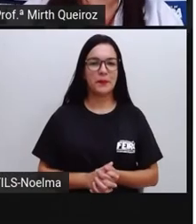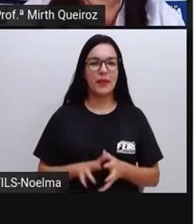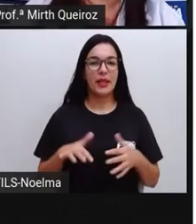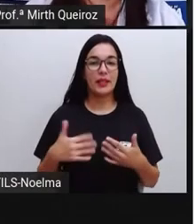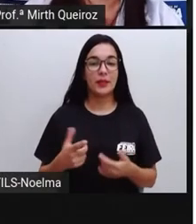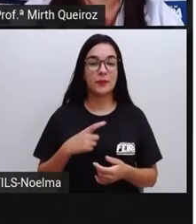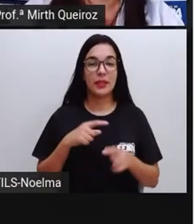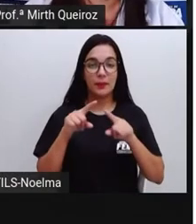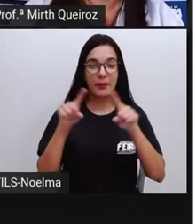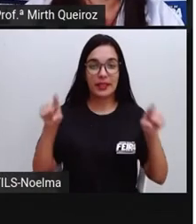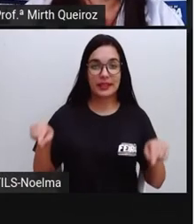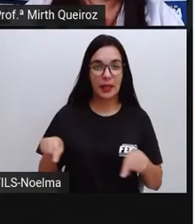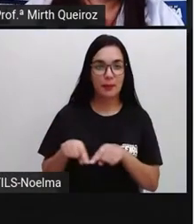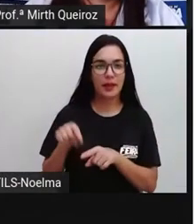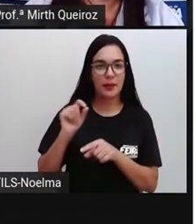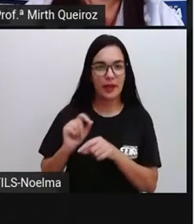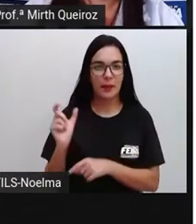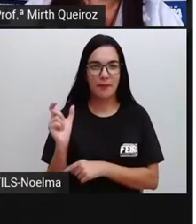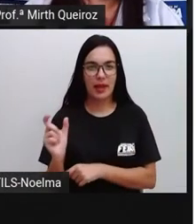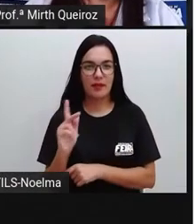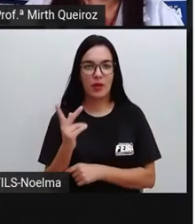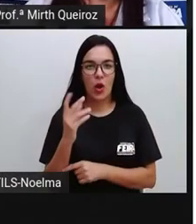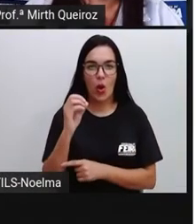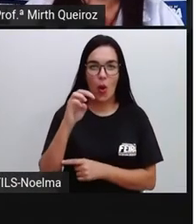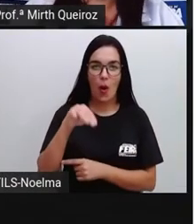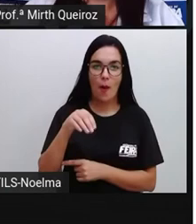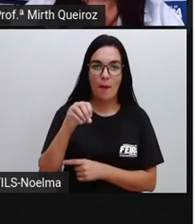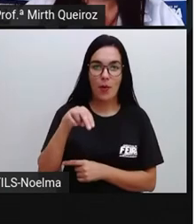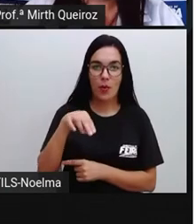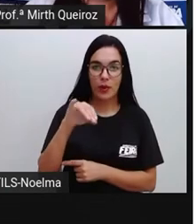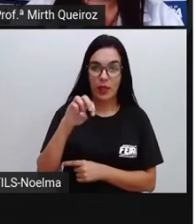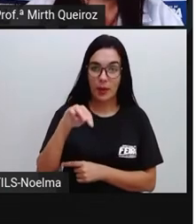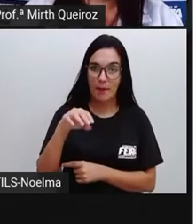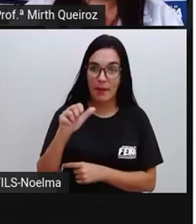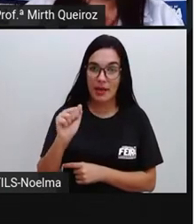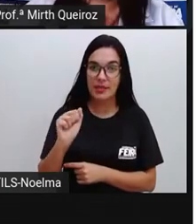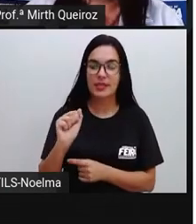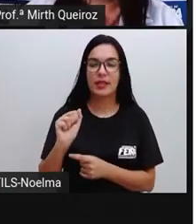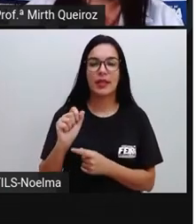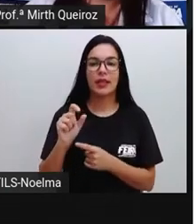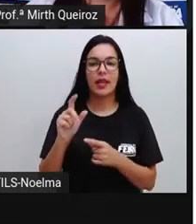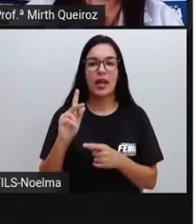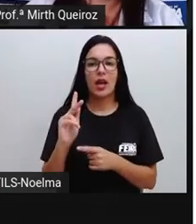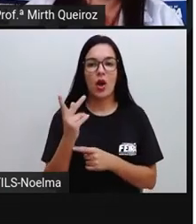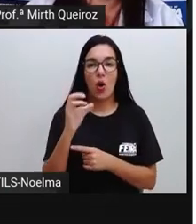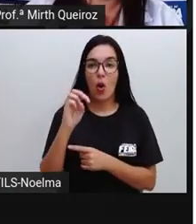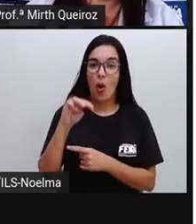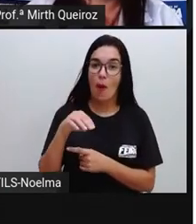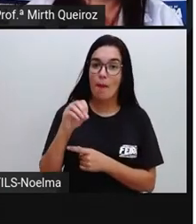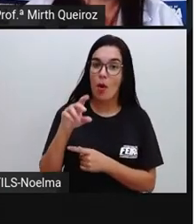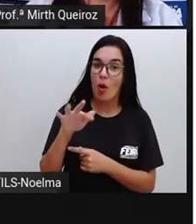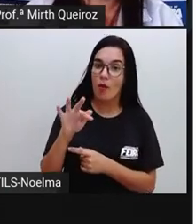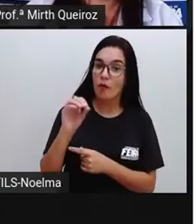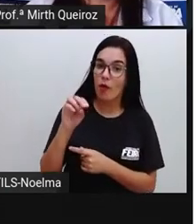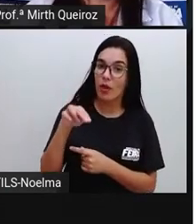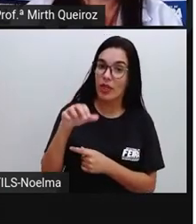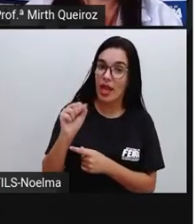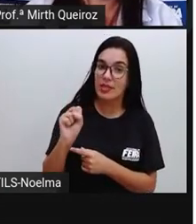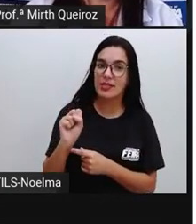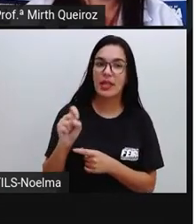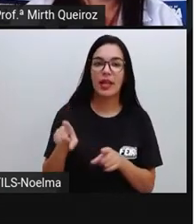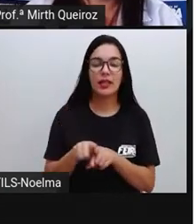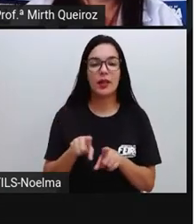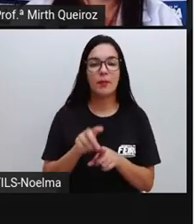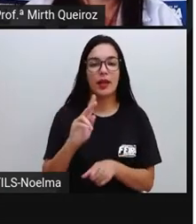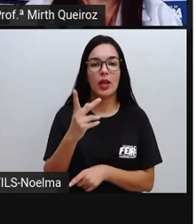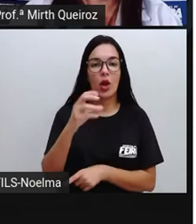Aqui nós temos palavras homônimas, homófonas e homógrafas. Caso vocês vejam esse nome, para que vocês saibam a diferença